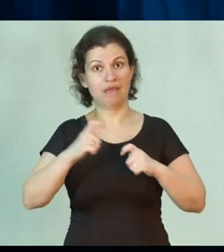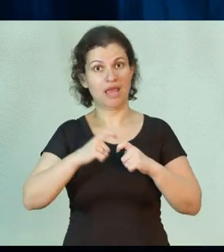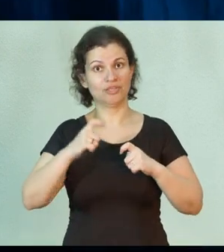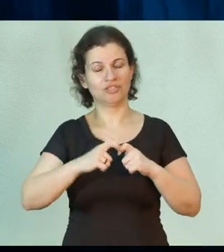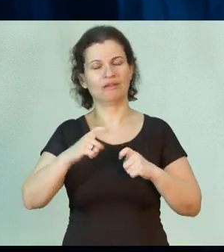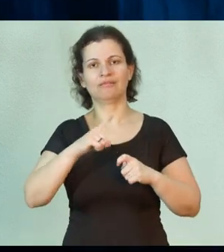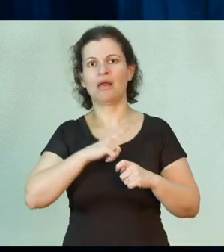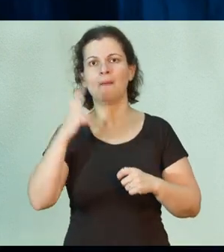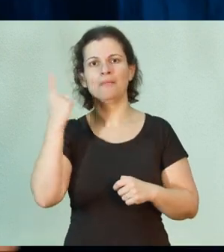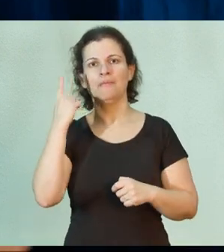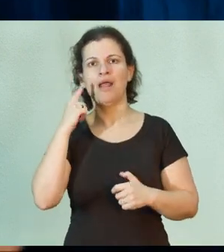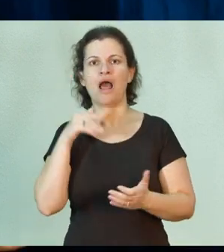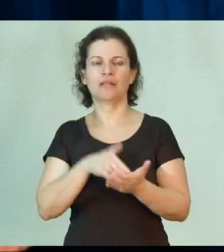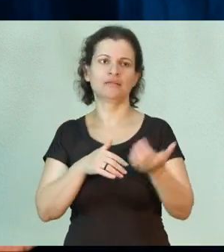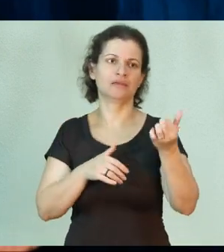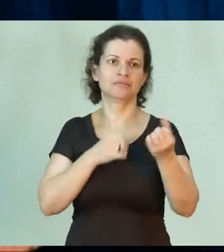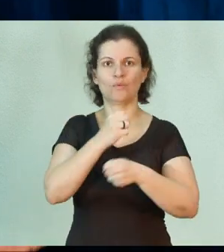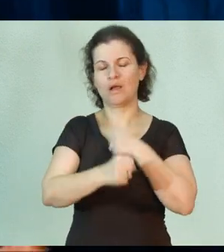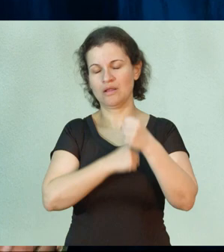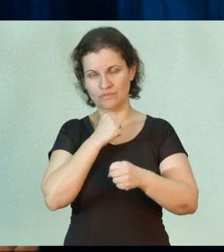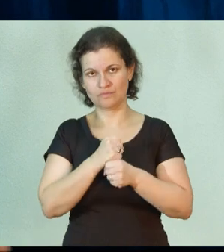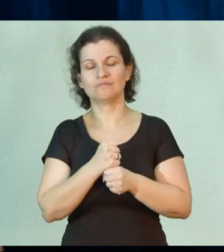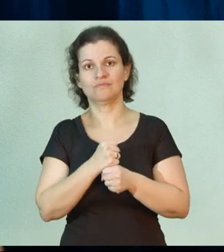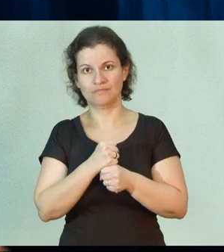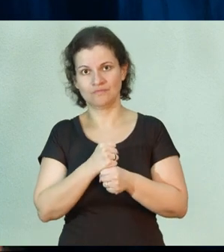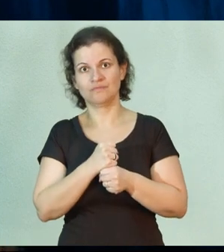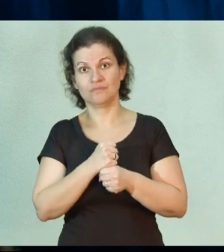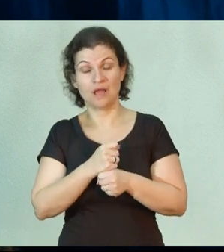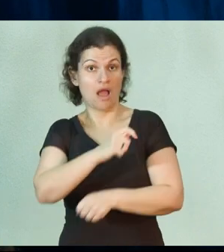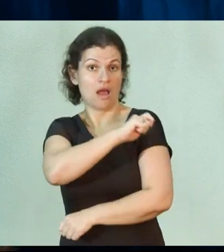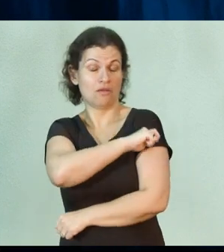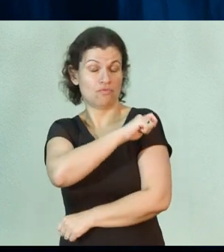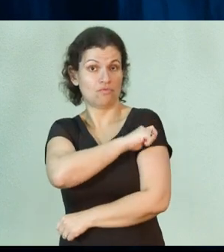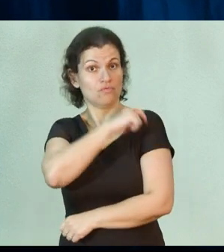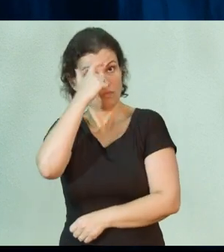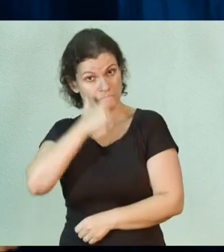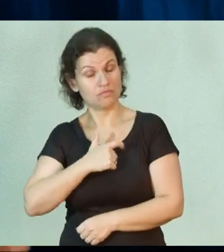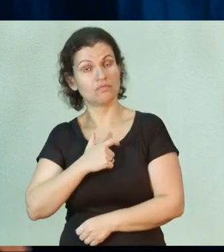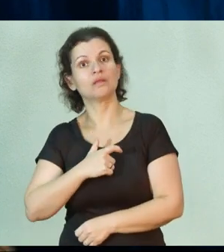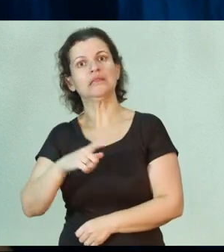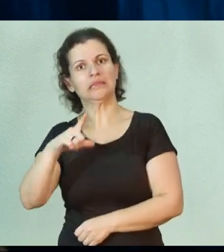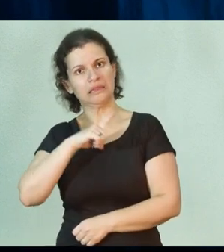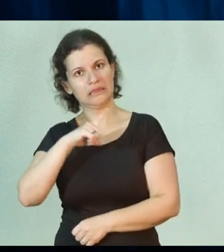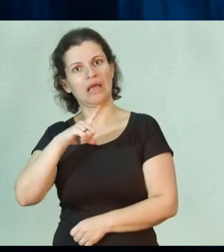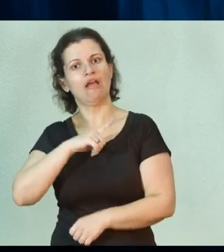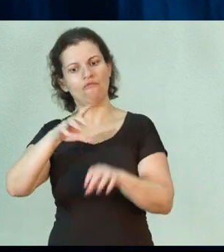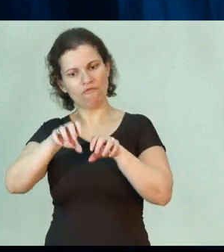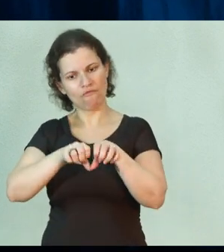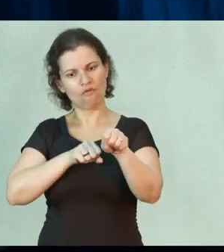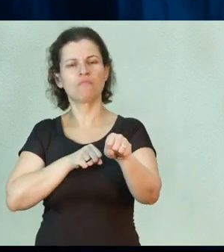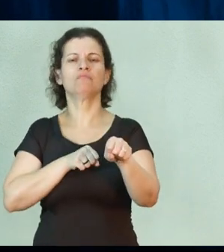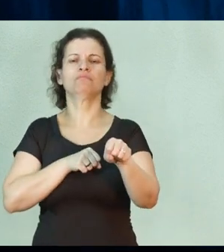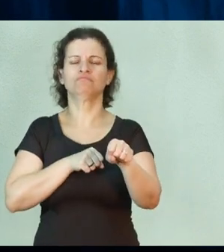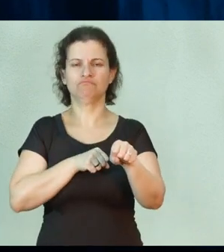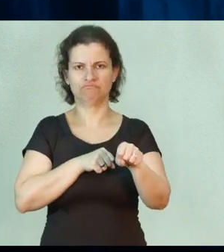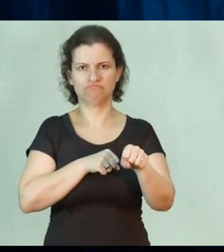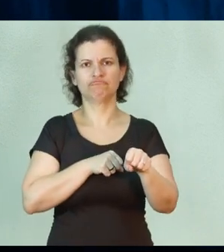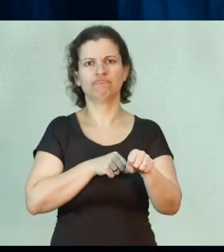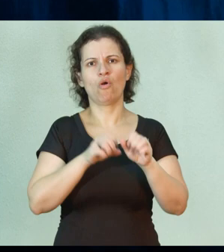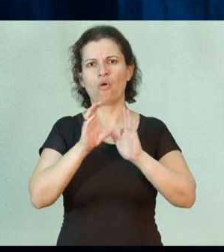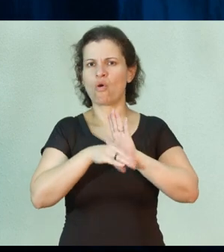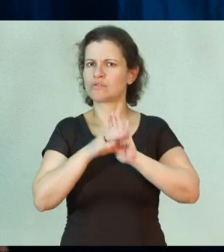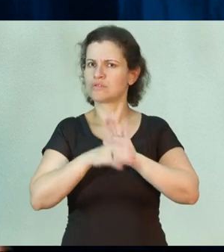perpassa do primeiro ao sexto ano. O aluno tem uma formação no